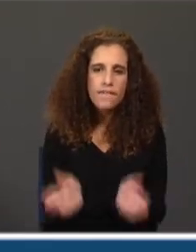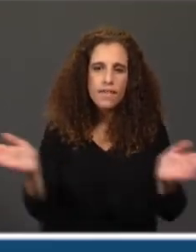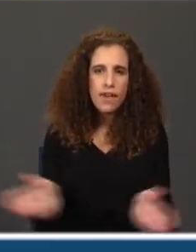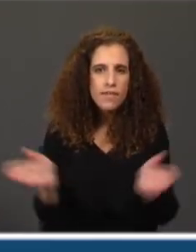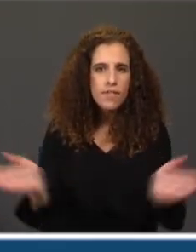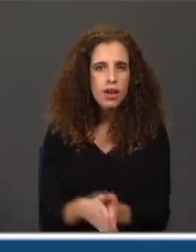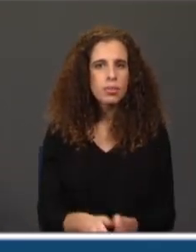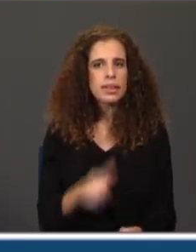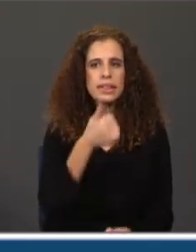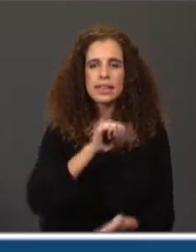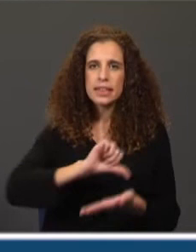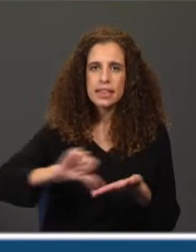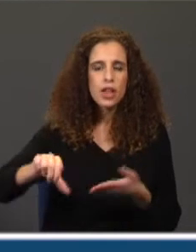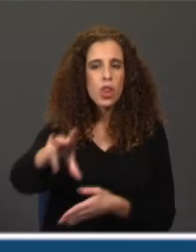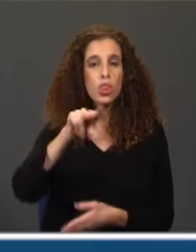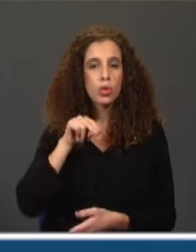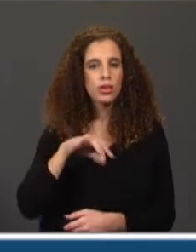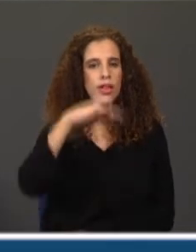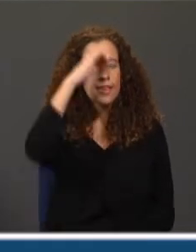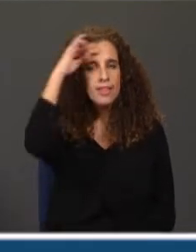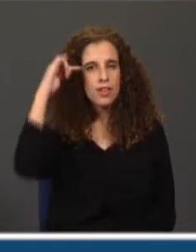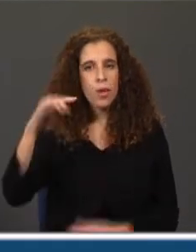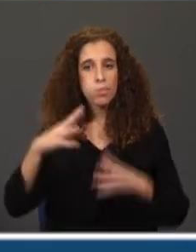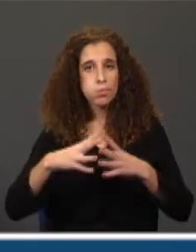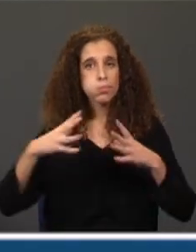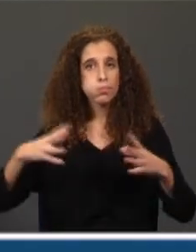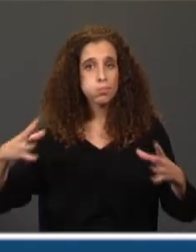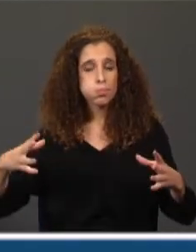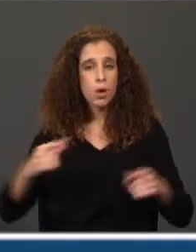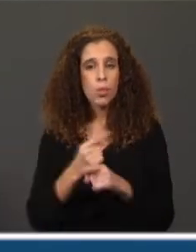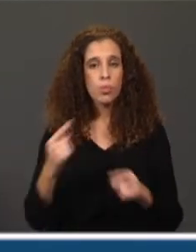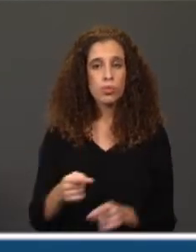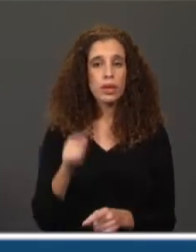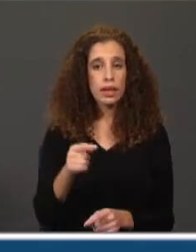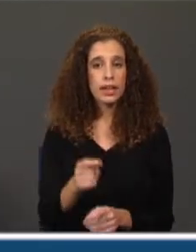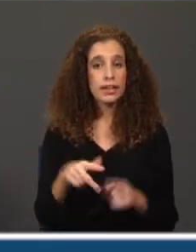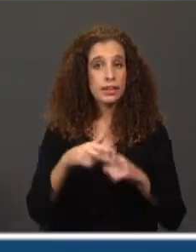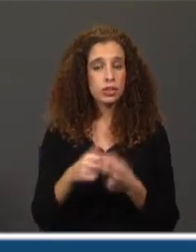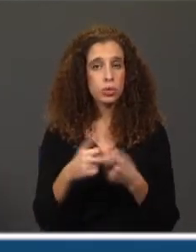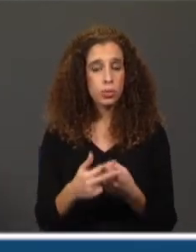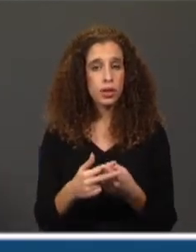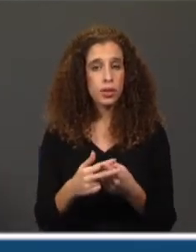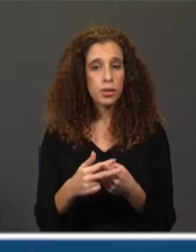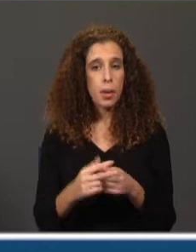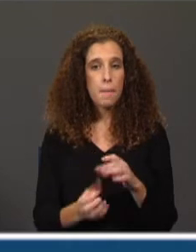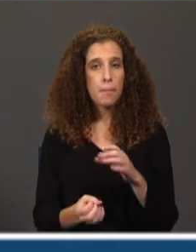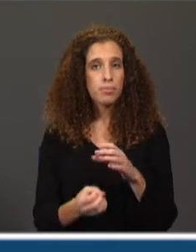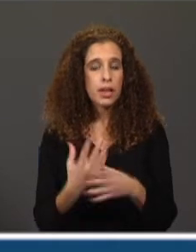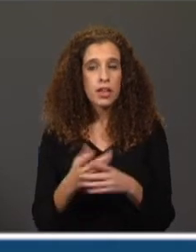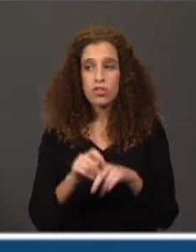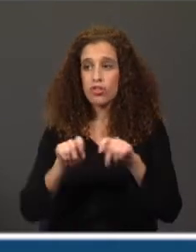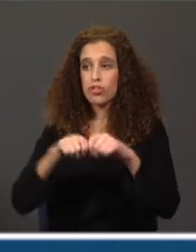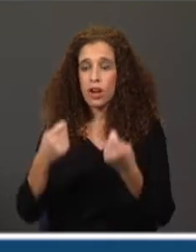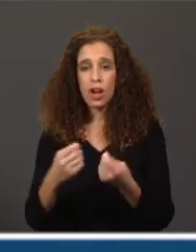desistir. E as dificuldades vão aumentando, porque aquele utensílio para criar estraga-se, ou